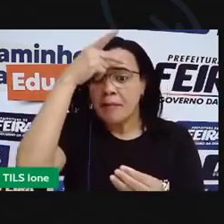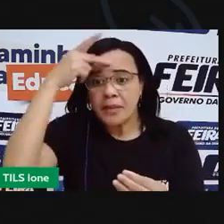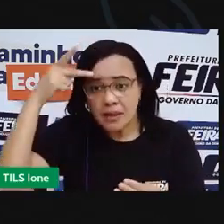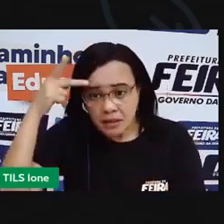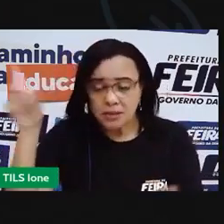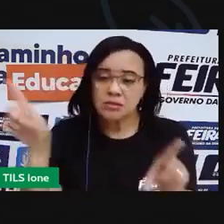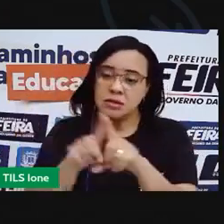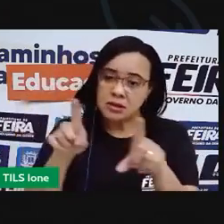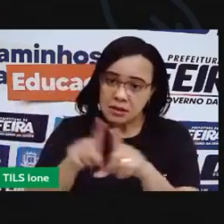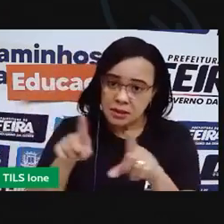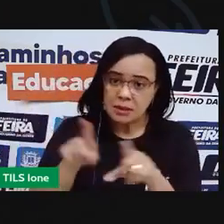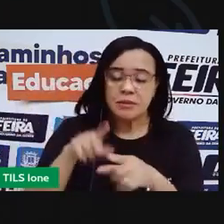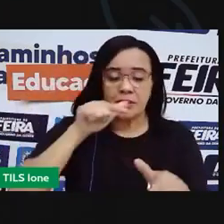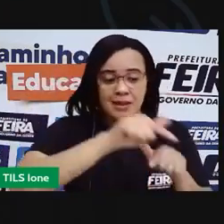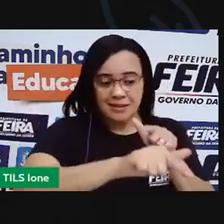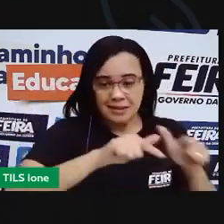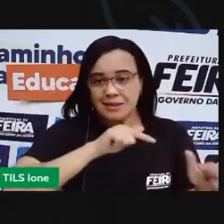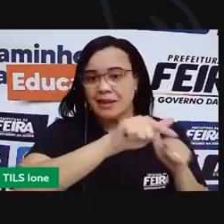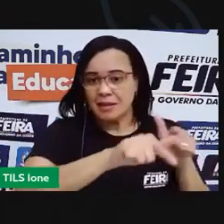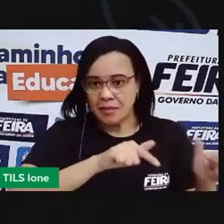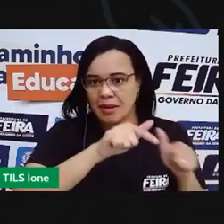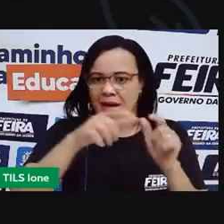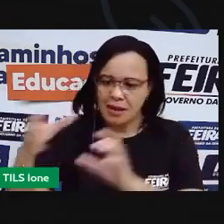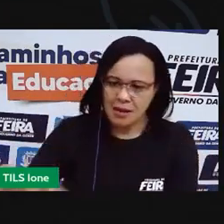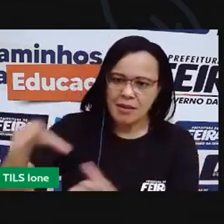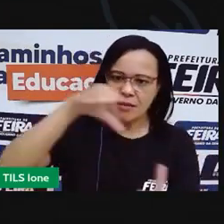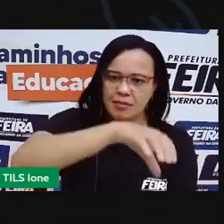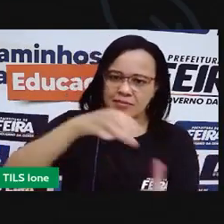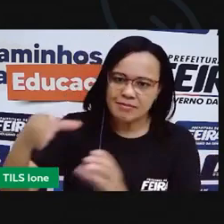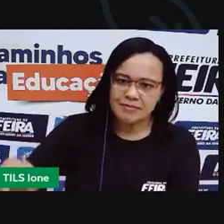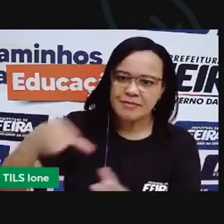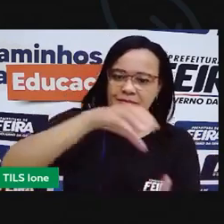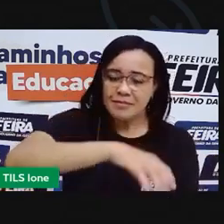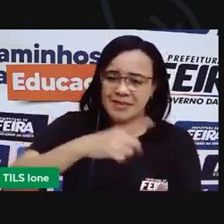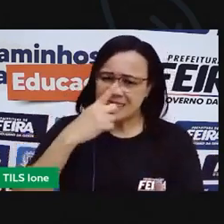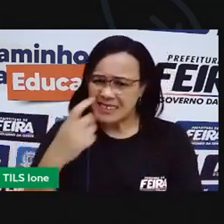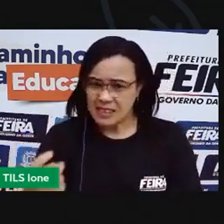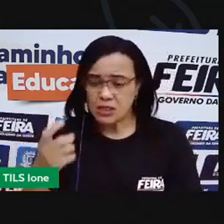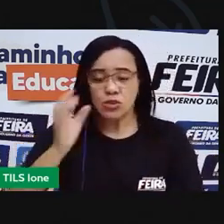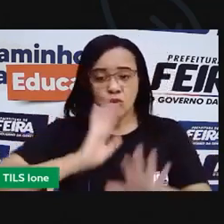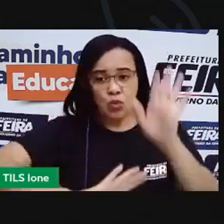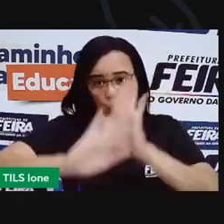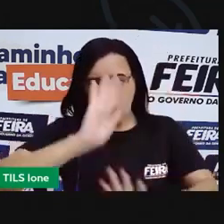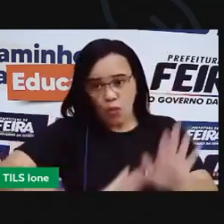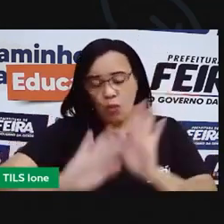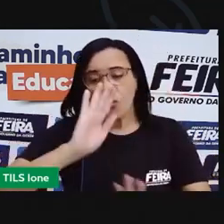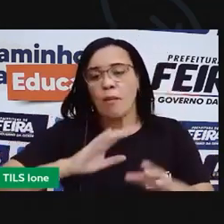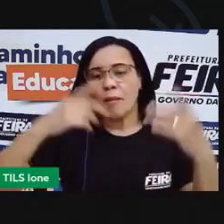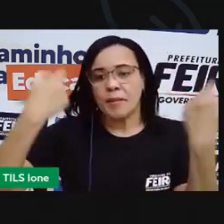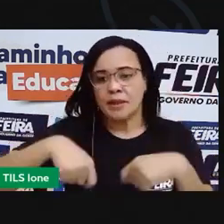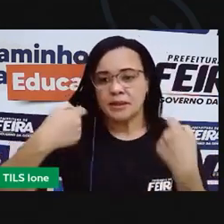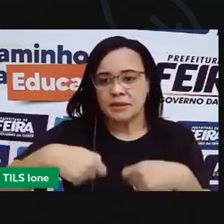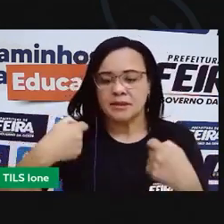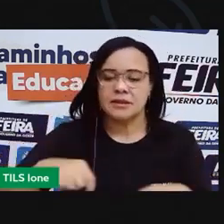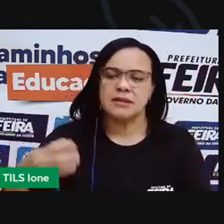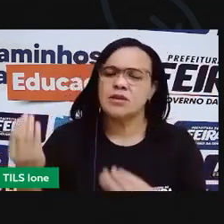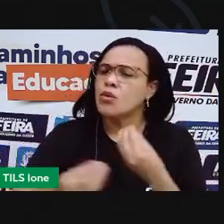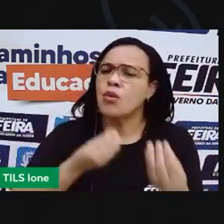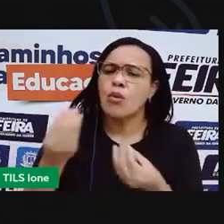trabalhadores que são responsáveis por essa coleta tá então